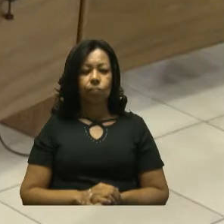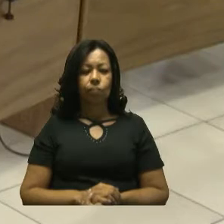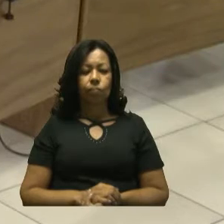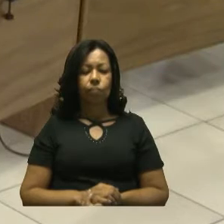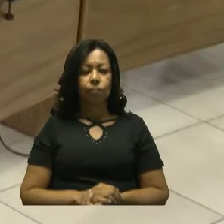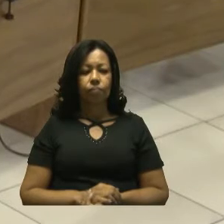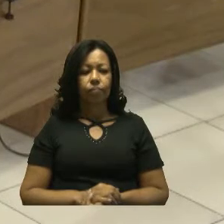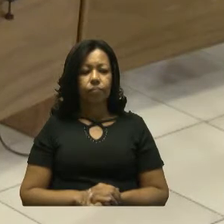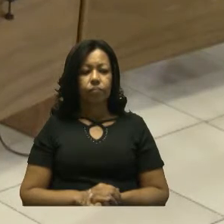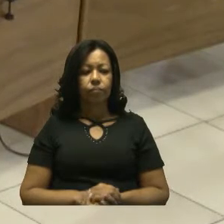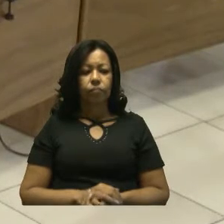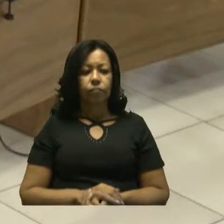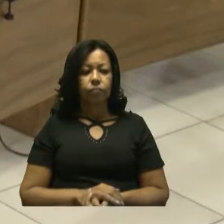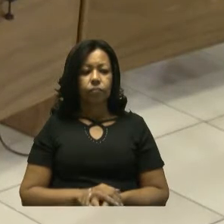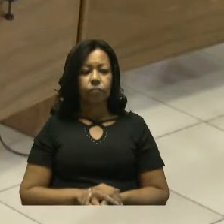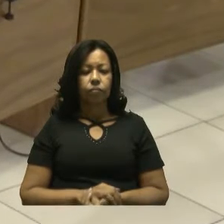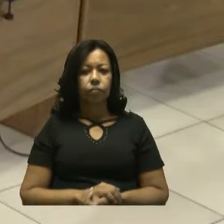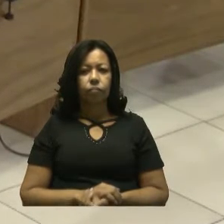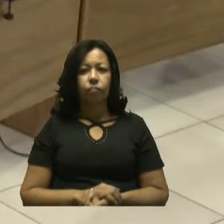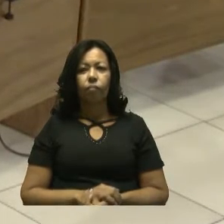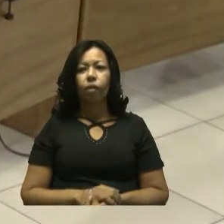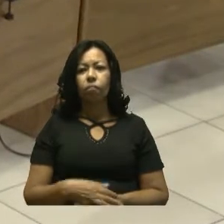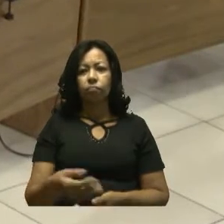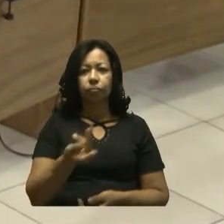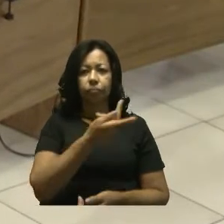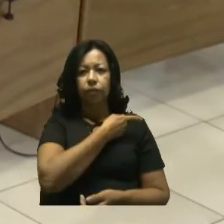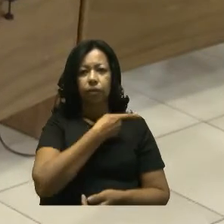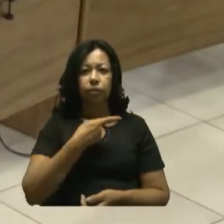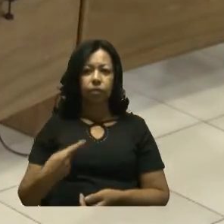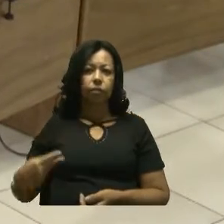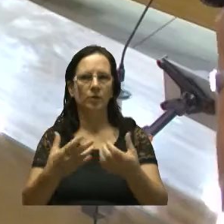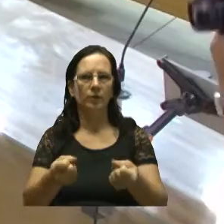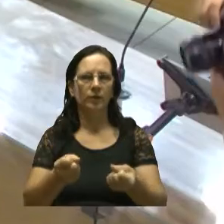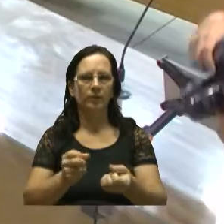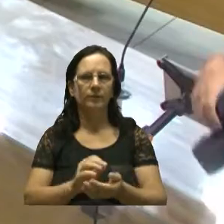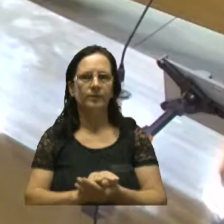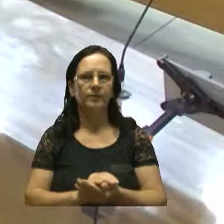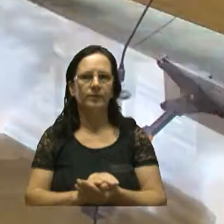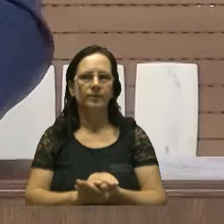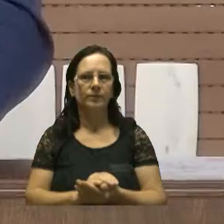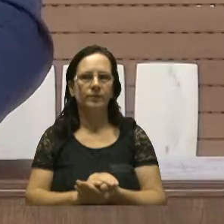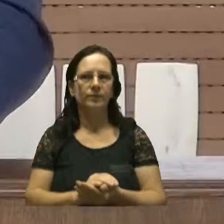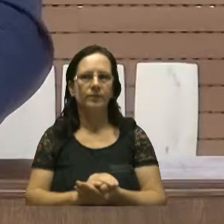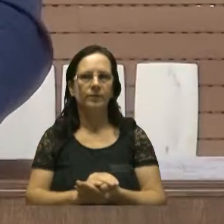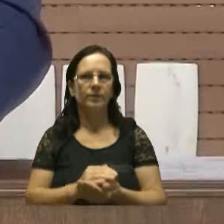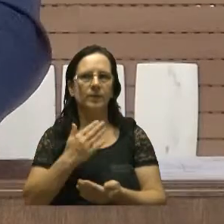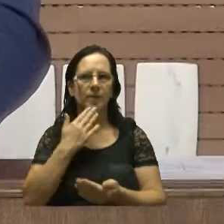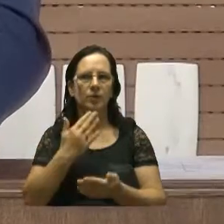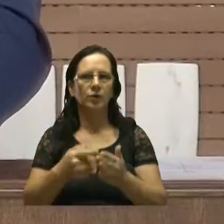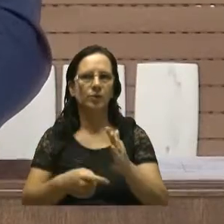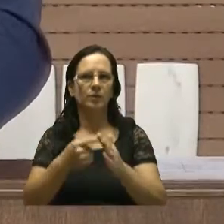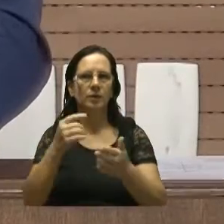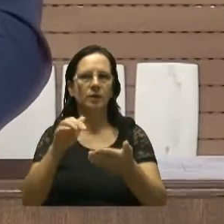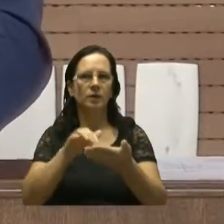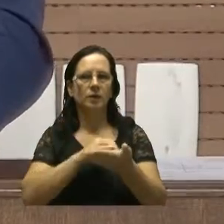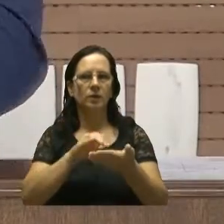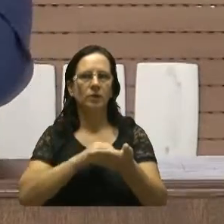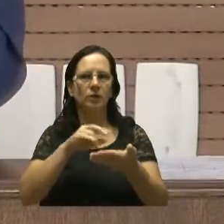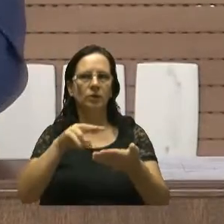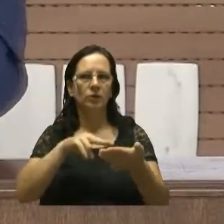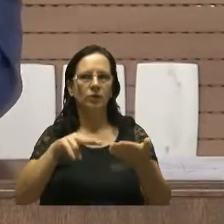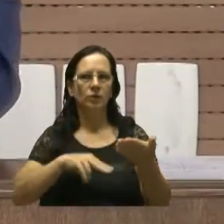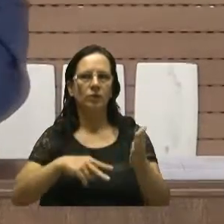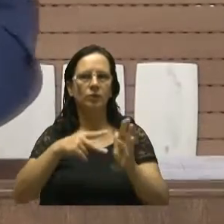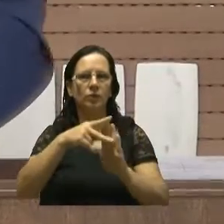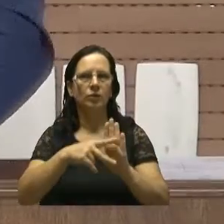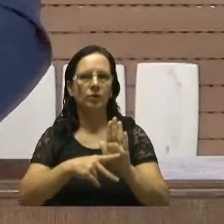que altera, acrescenta e revoga dispositivos do sistema tributário do município de Cubatão, previsto na ordem do dia,